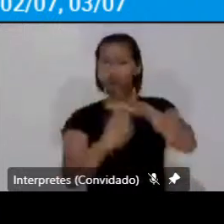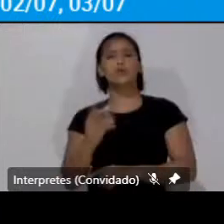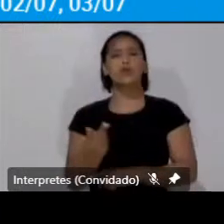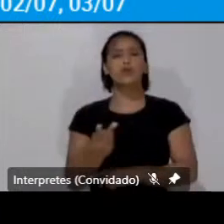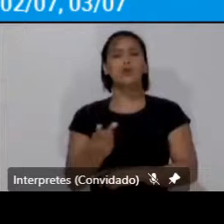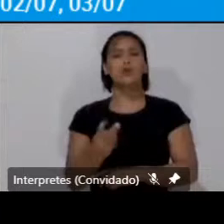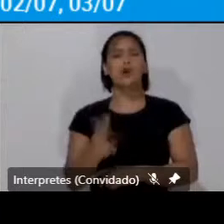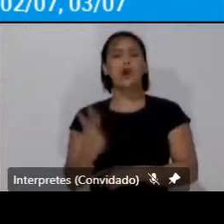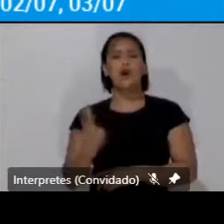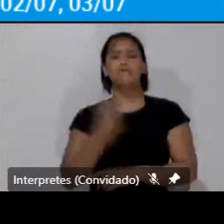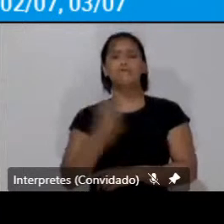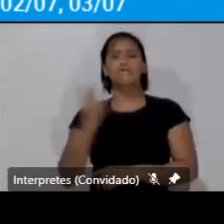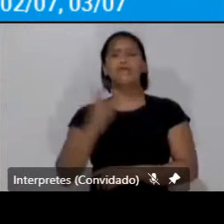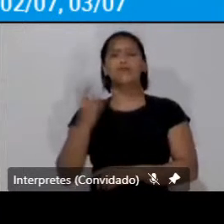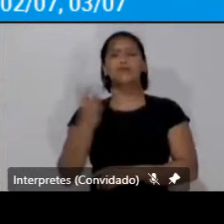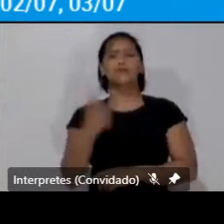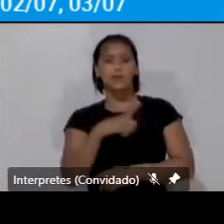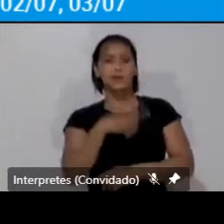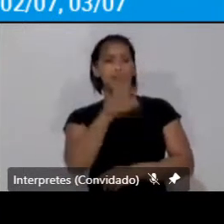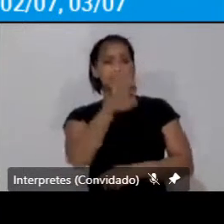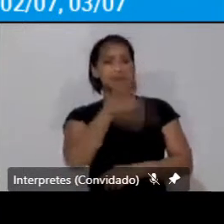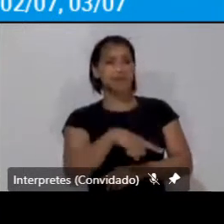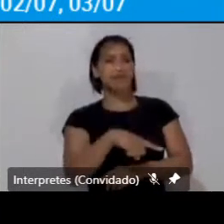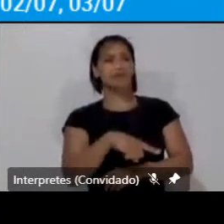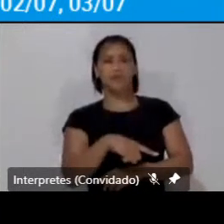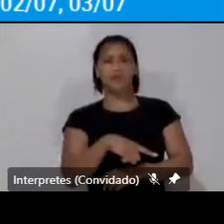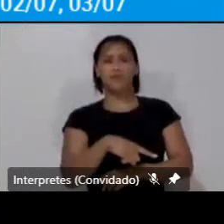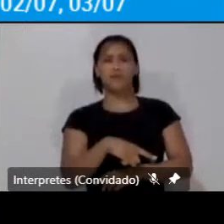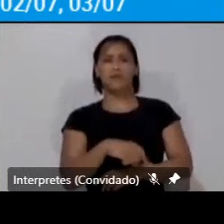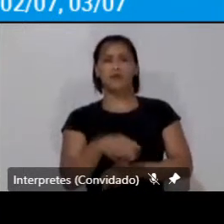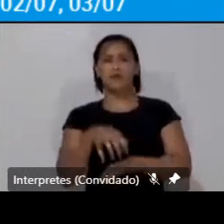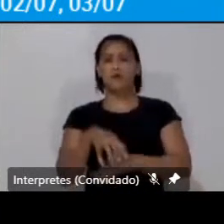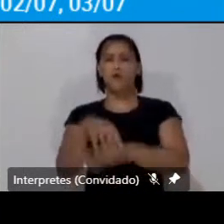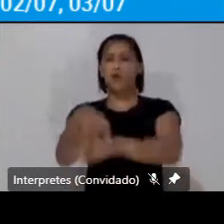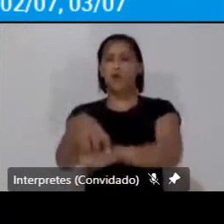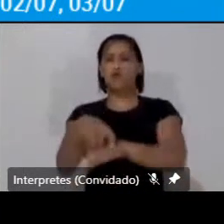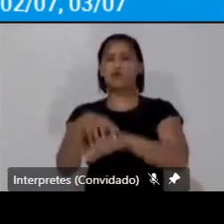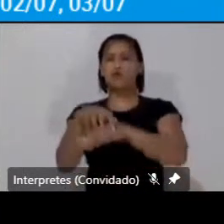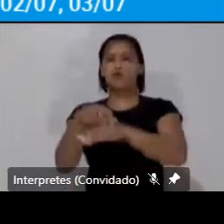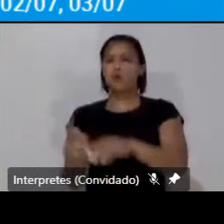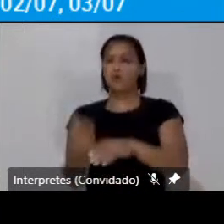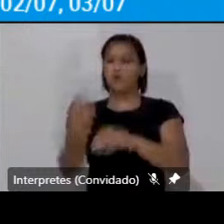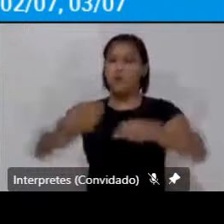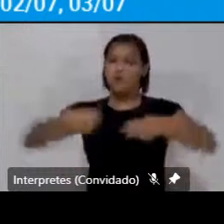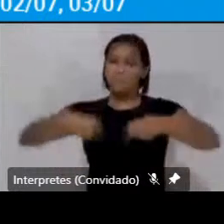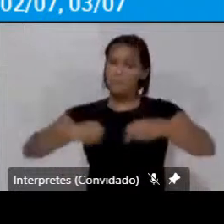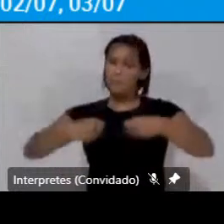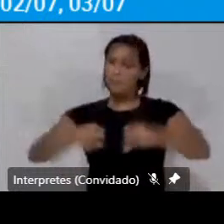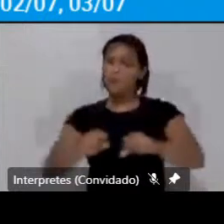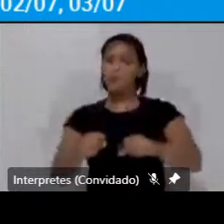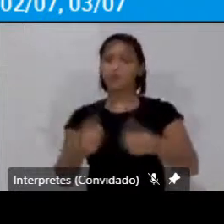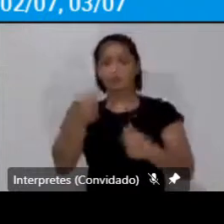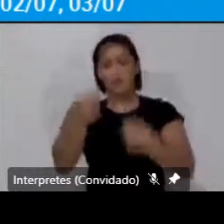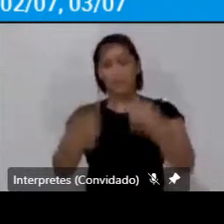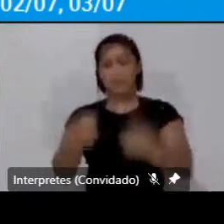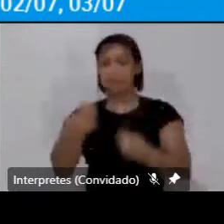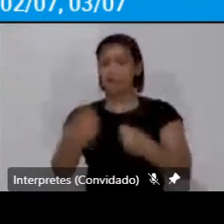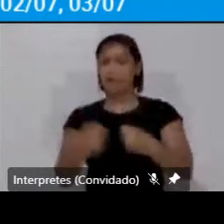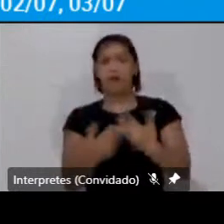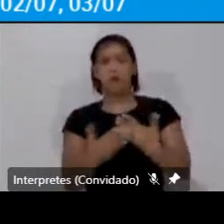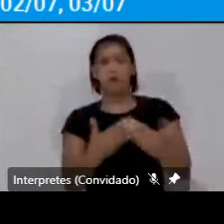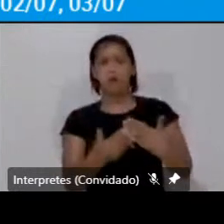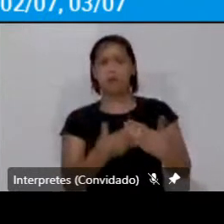valorização que se dá ao transporte individual seja a moto seja o carro então